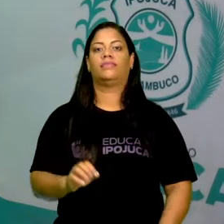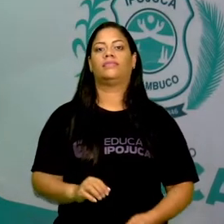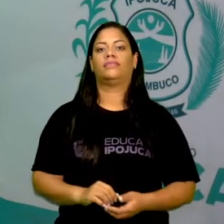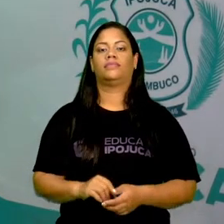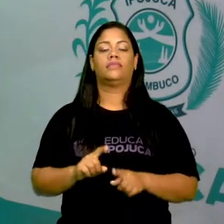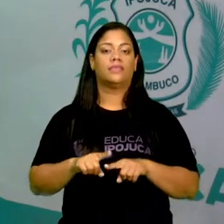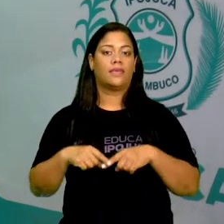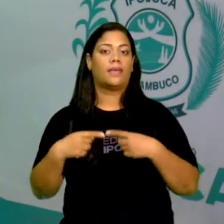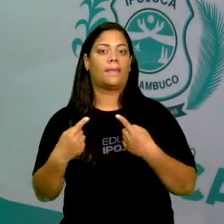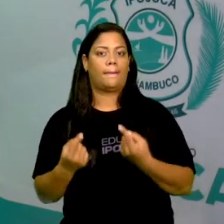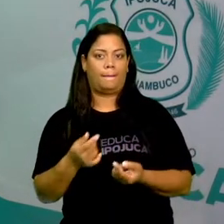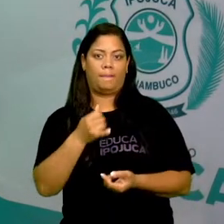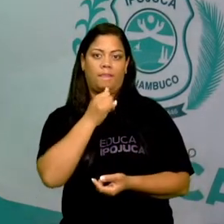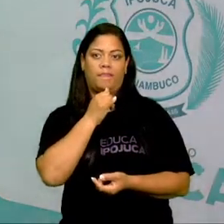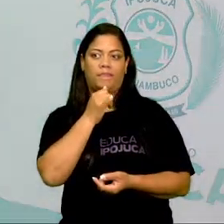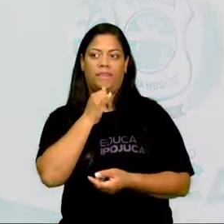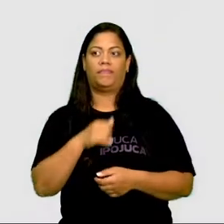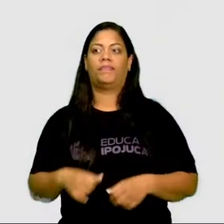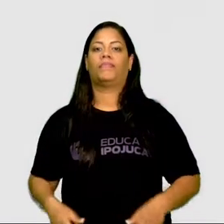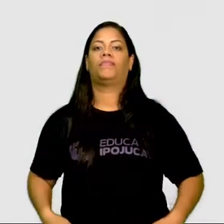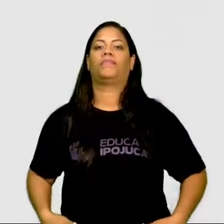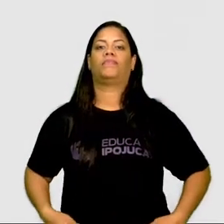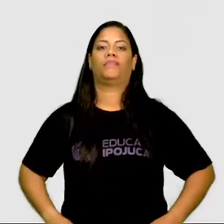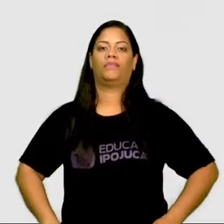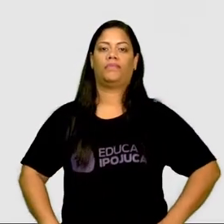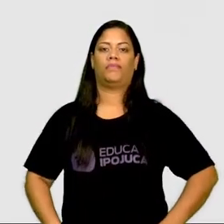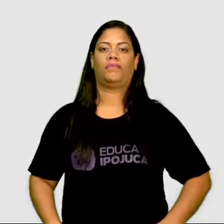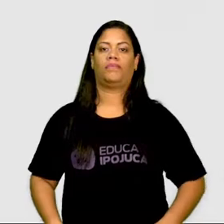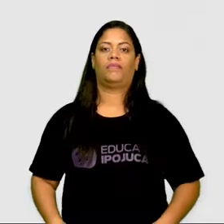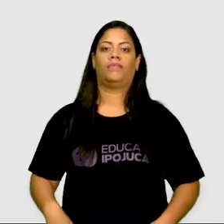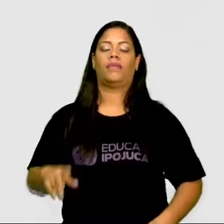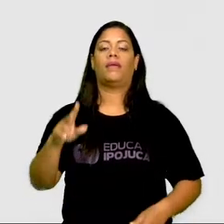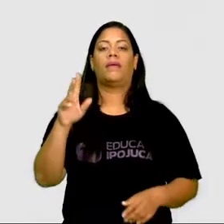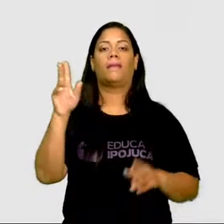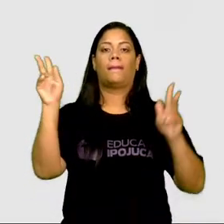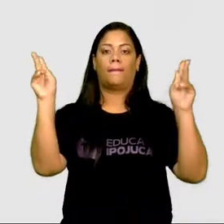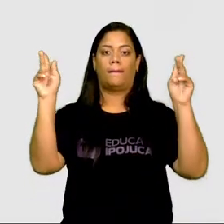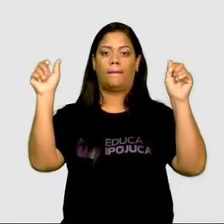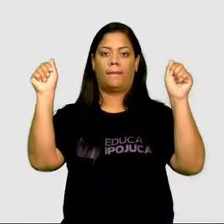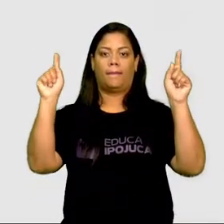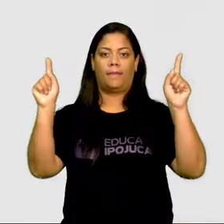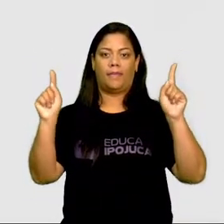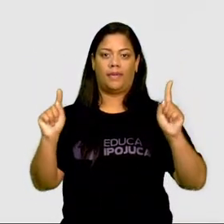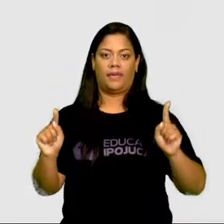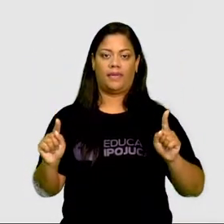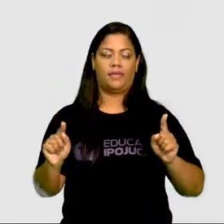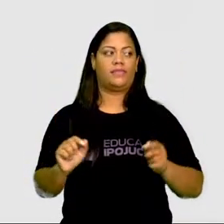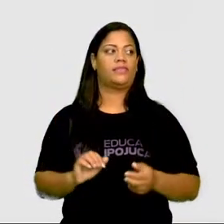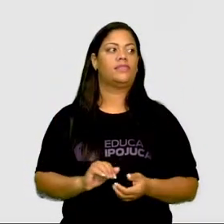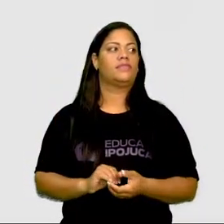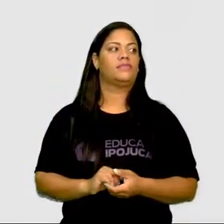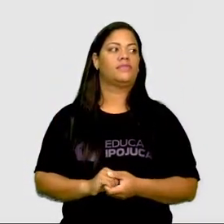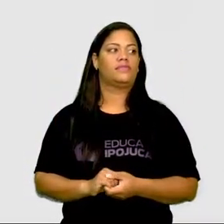Mais uma. Aí temos aí pais, se